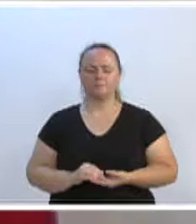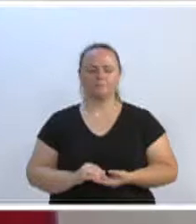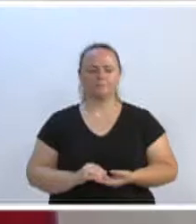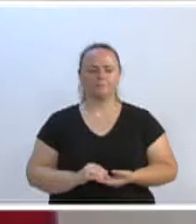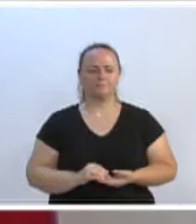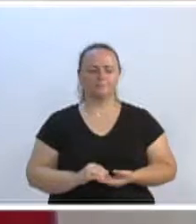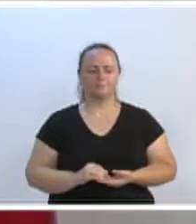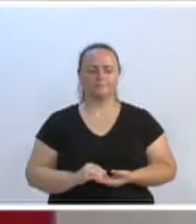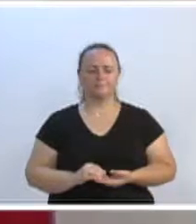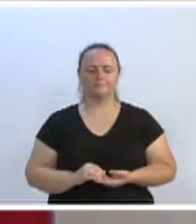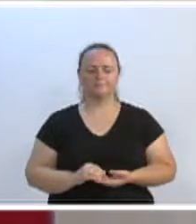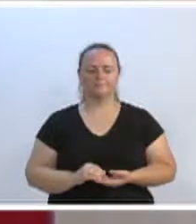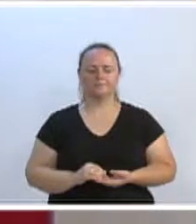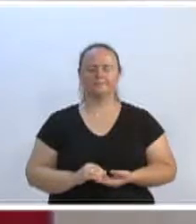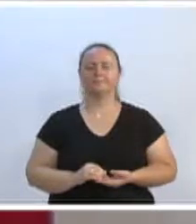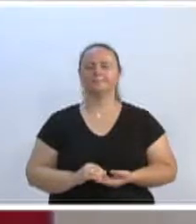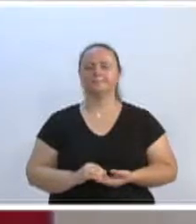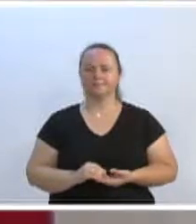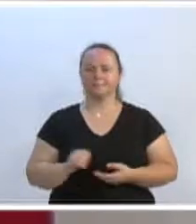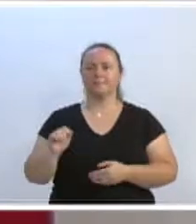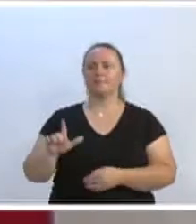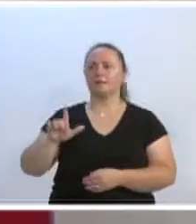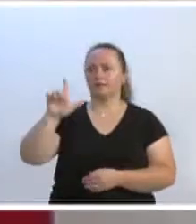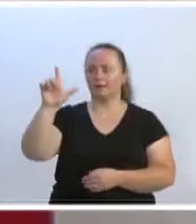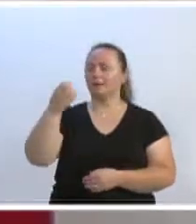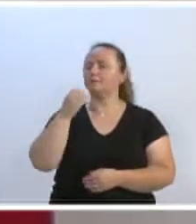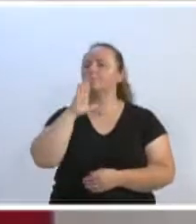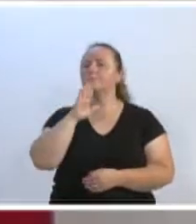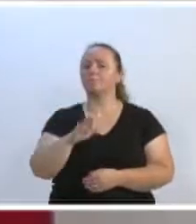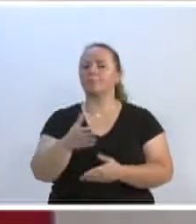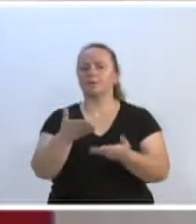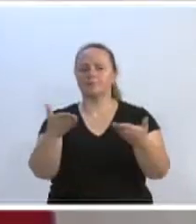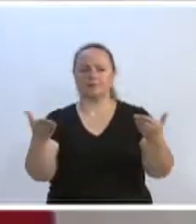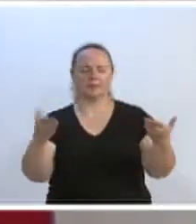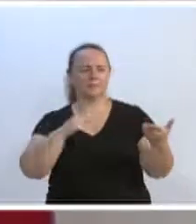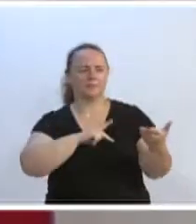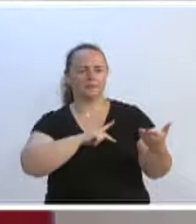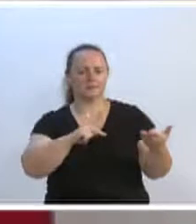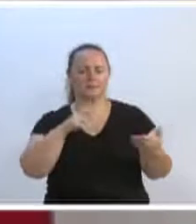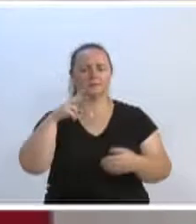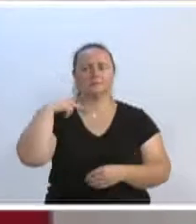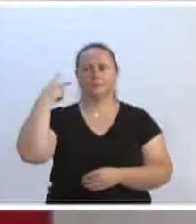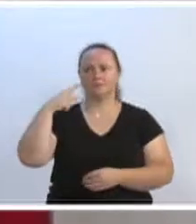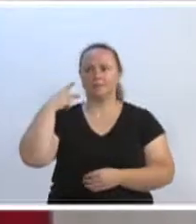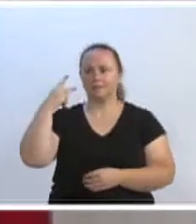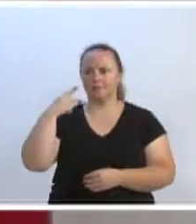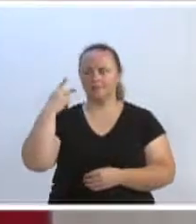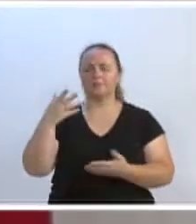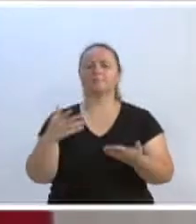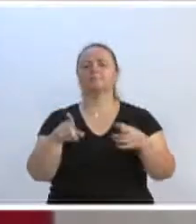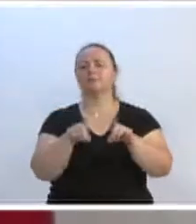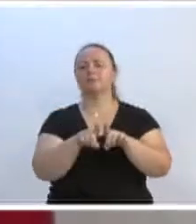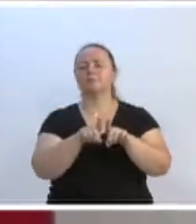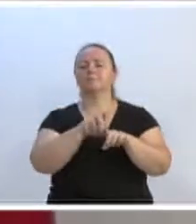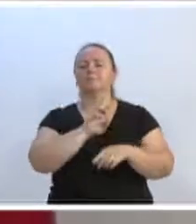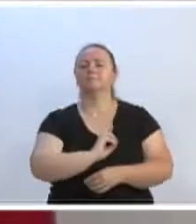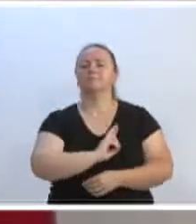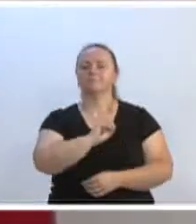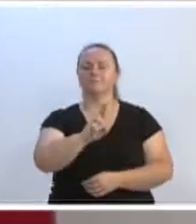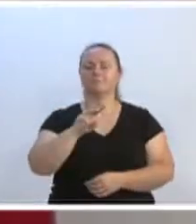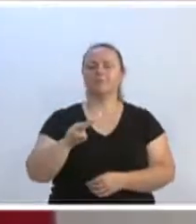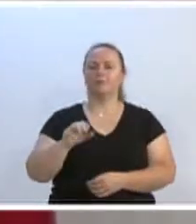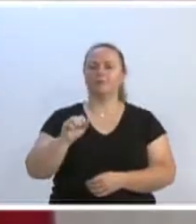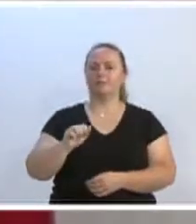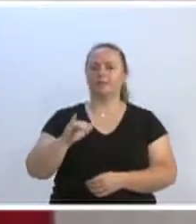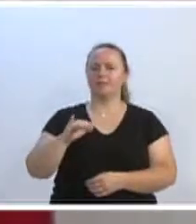Boa tarde, senhor presidente, boa tarde, seus vereadores. Cumprimentar aqui, em nome do professor Maicon, toda a plateia que